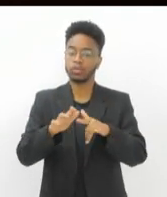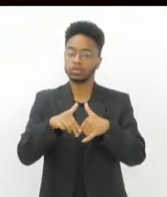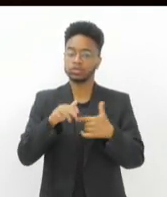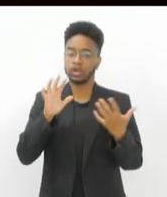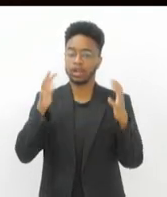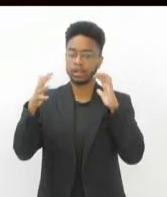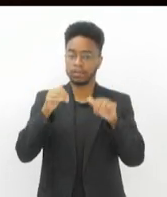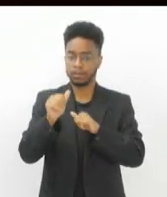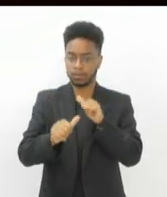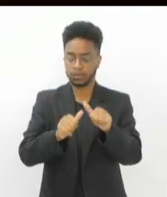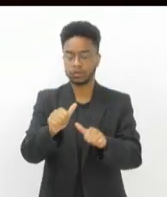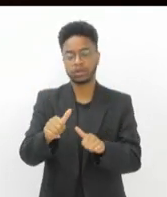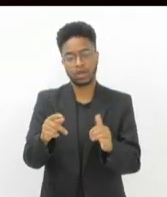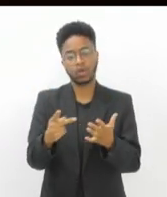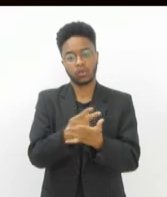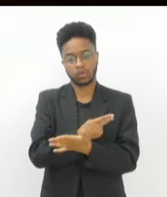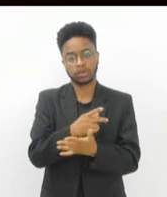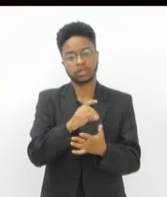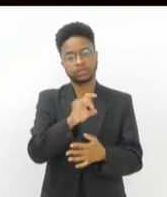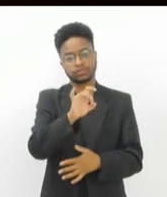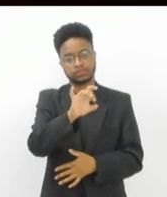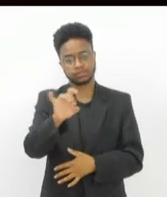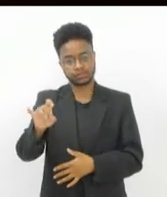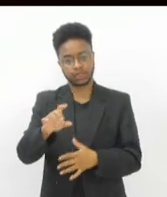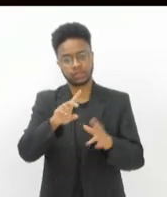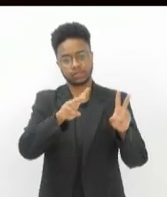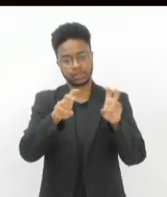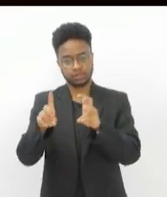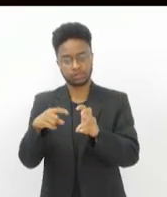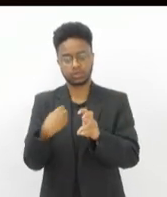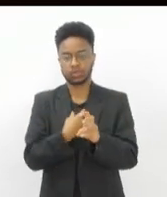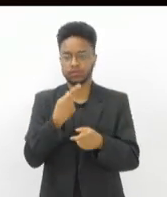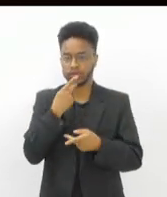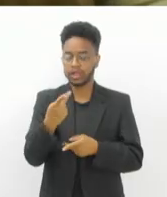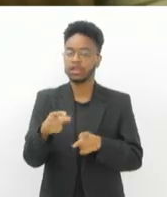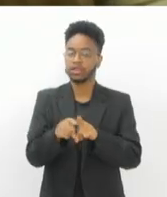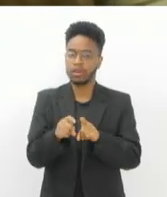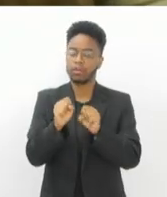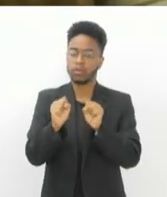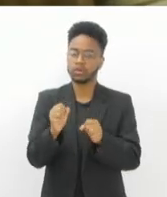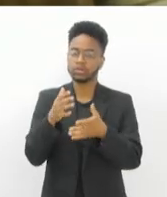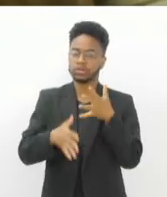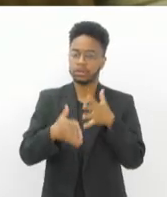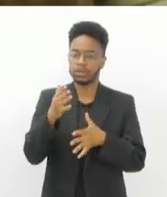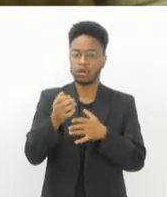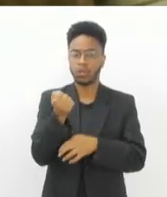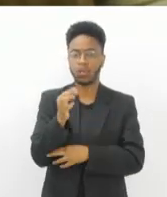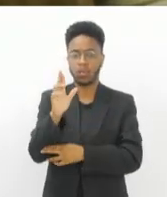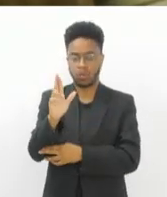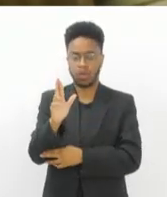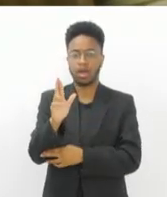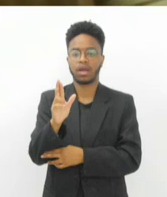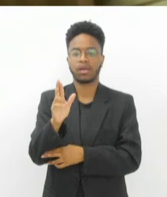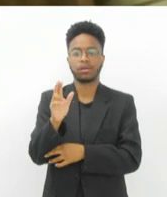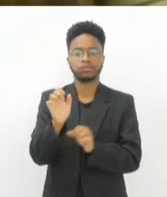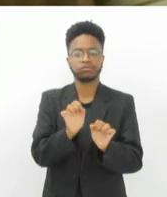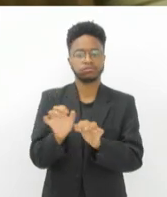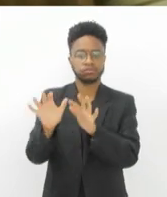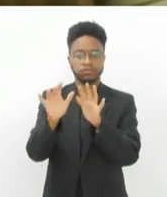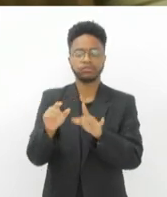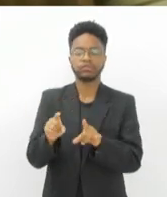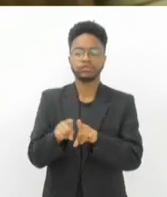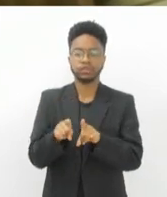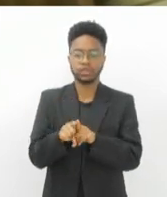gira em torno desses eventos mais extremos. Isso, sim, pode afetar a poluição do ar. As mudanças climáticas têm um range muito grande